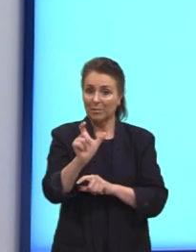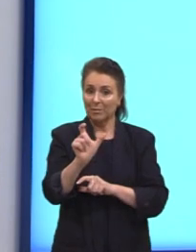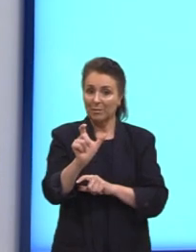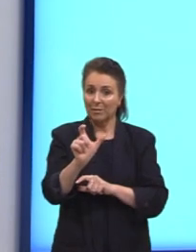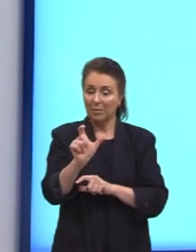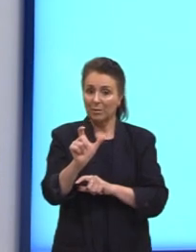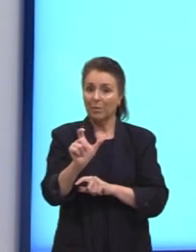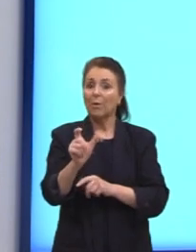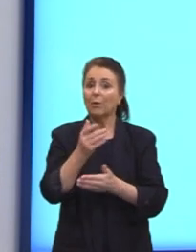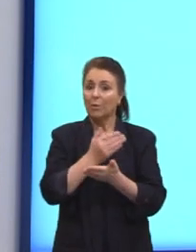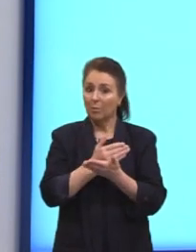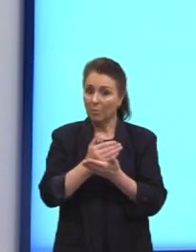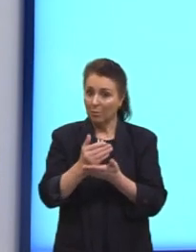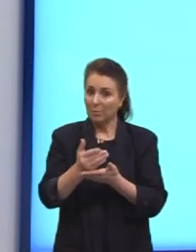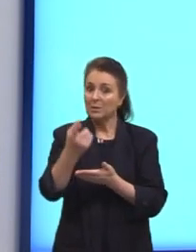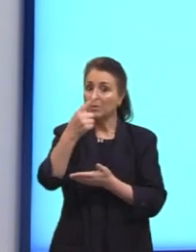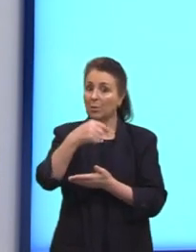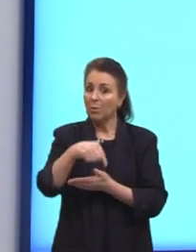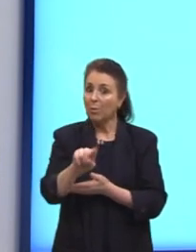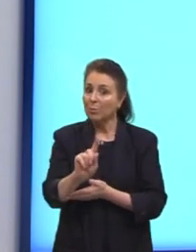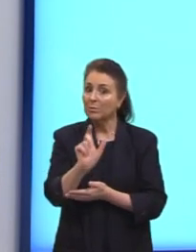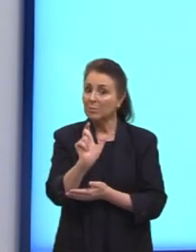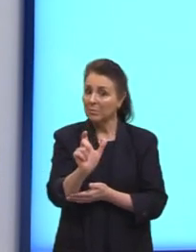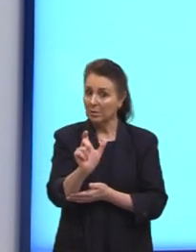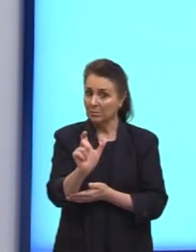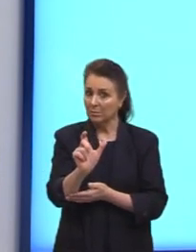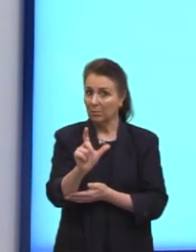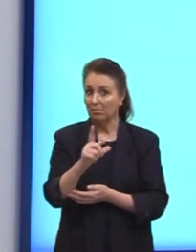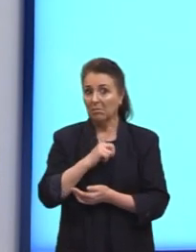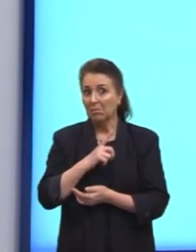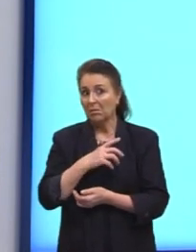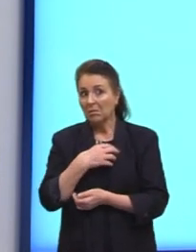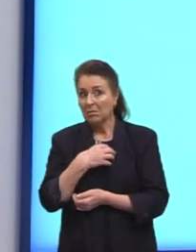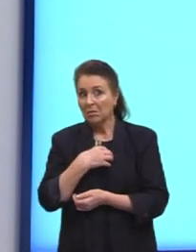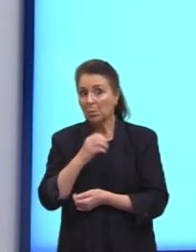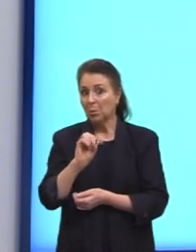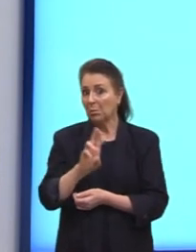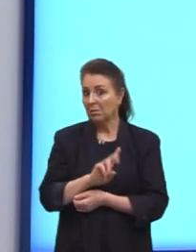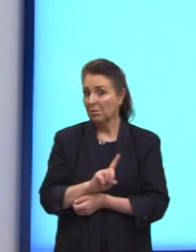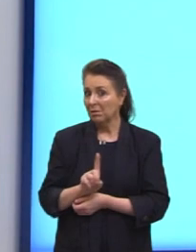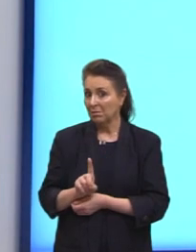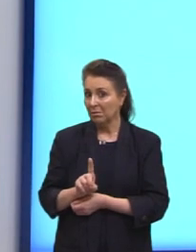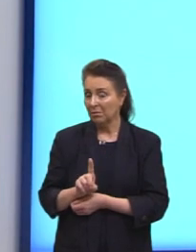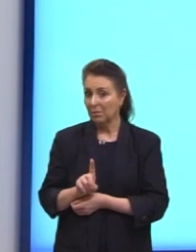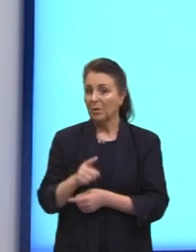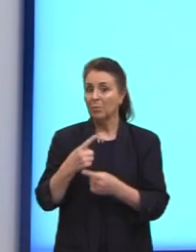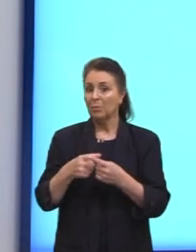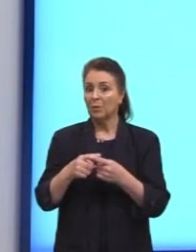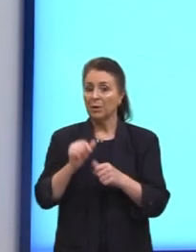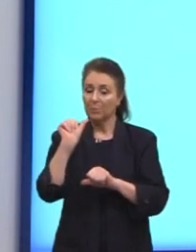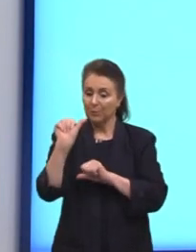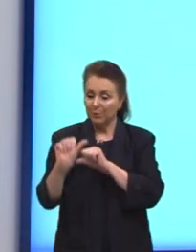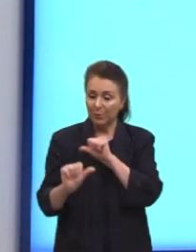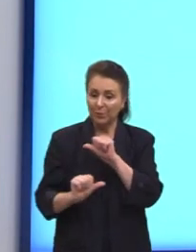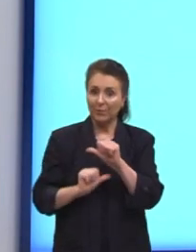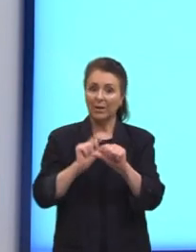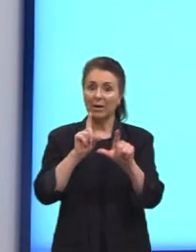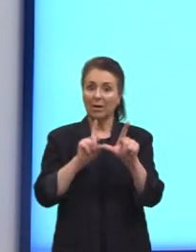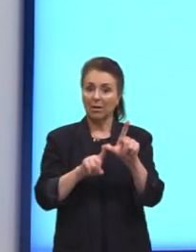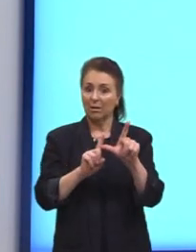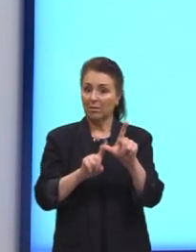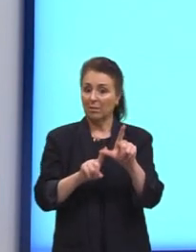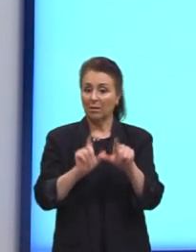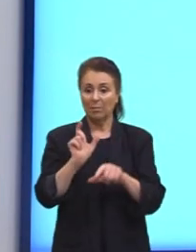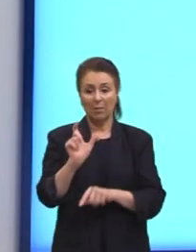novas palavras que podem ou não fazer sentido na nossa língua. Porque se nós mudarmos a ordem das letras, pode ser que a